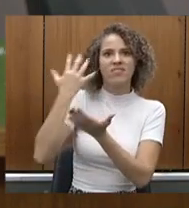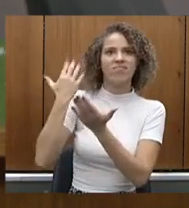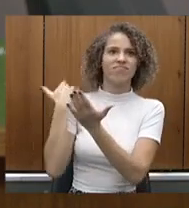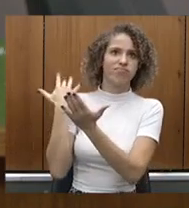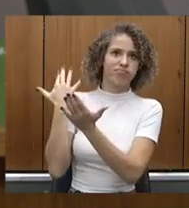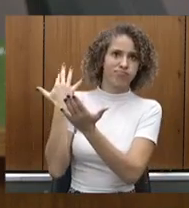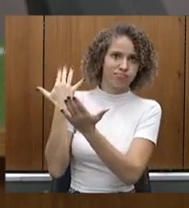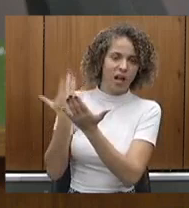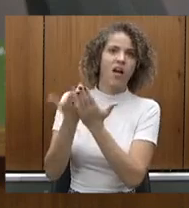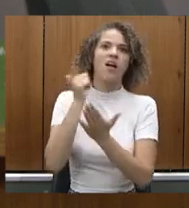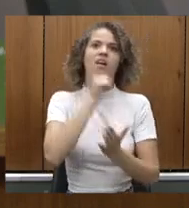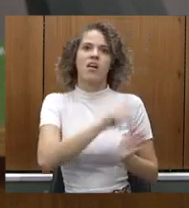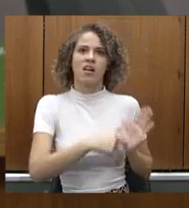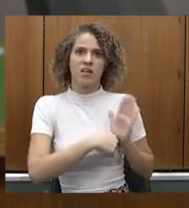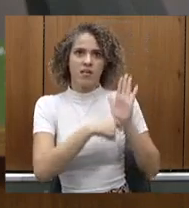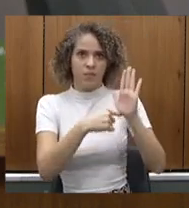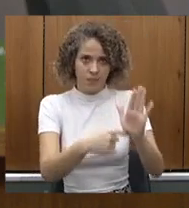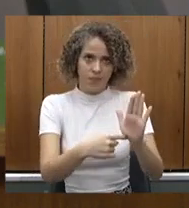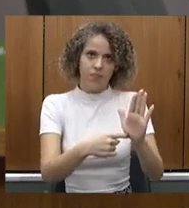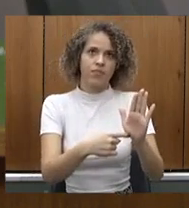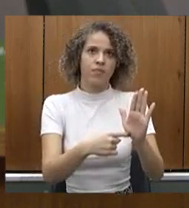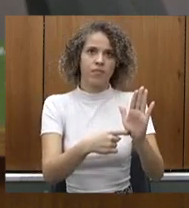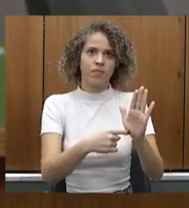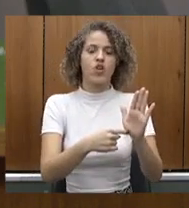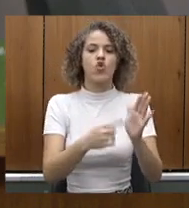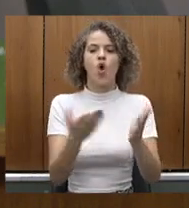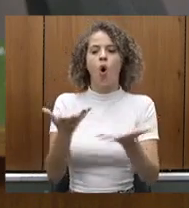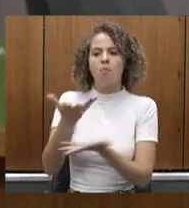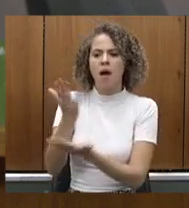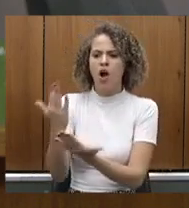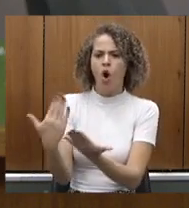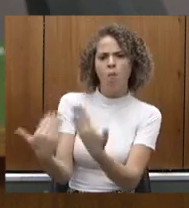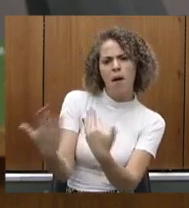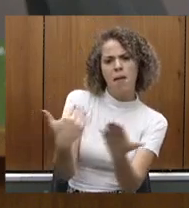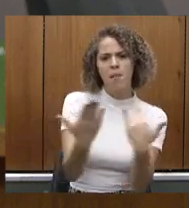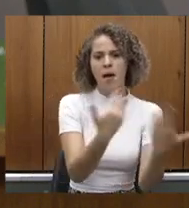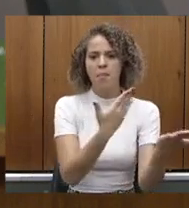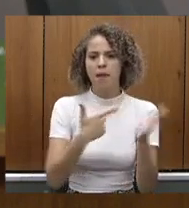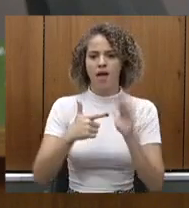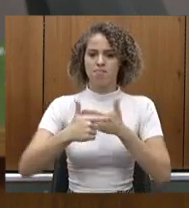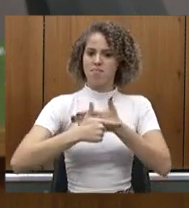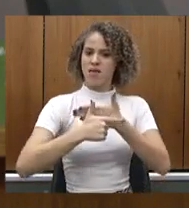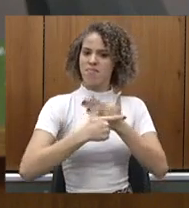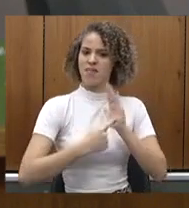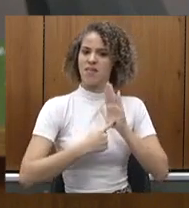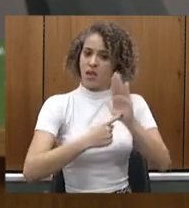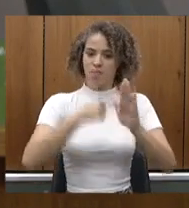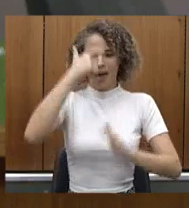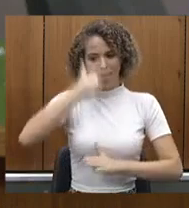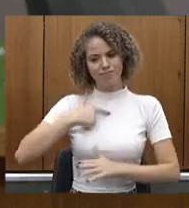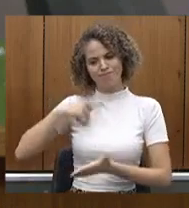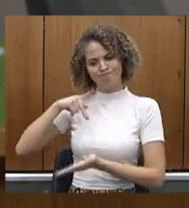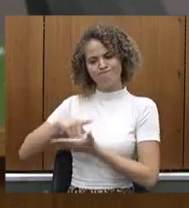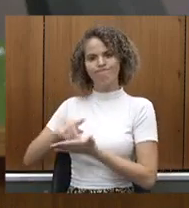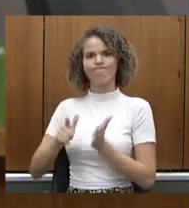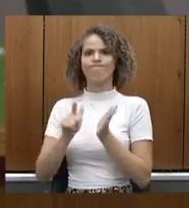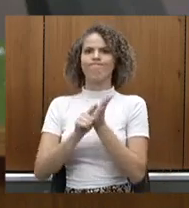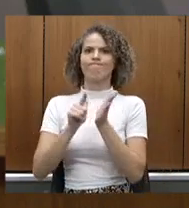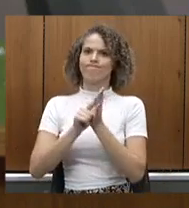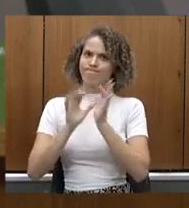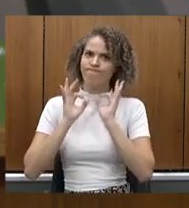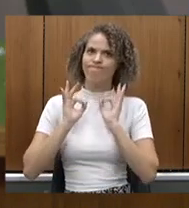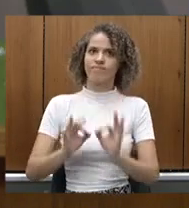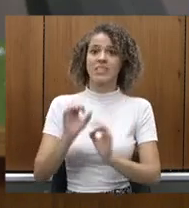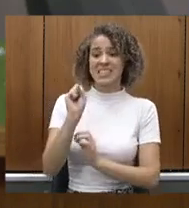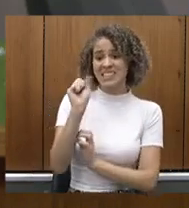Conseguimos aí, junto com a sua articulação, fazer esse grande papel, que é o nosso papel, e o SAMU, lembrando que o